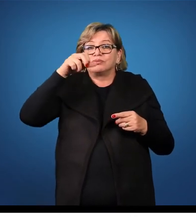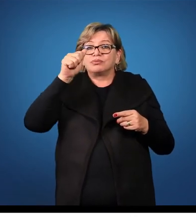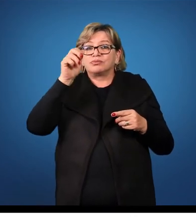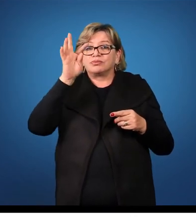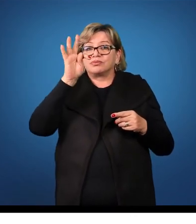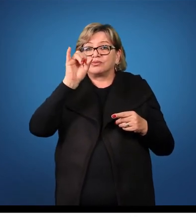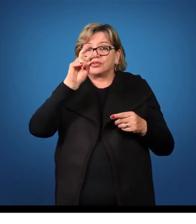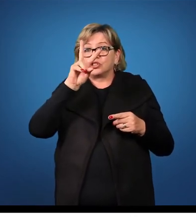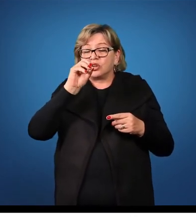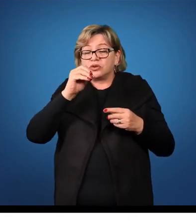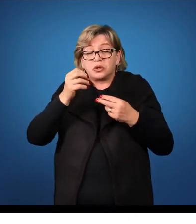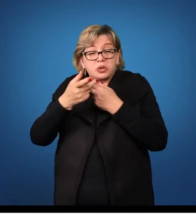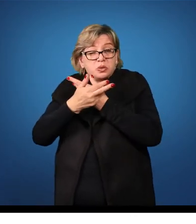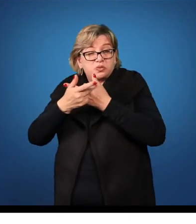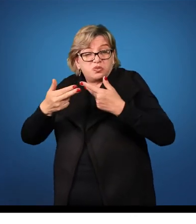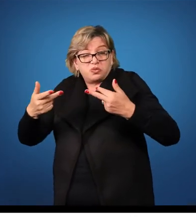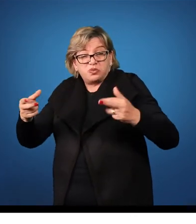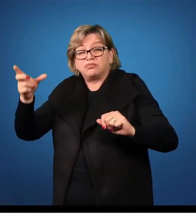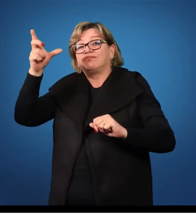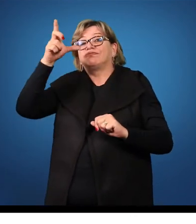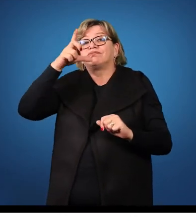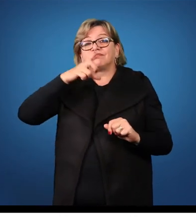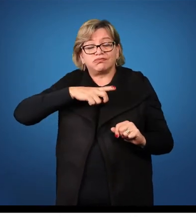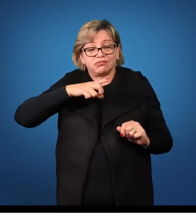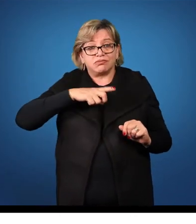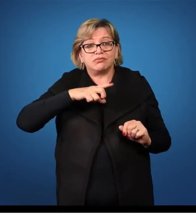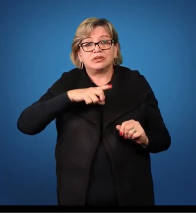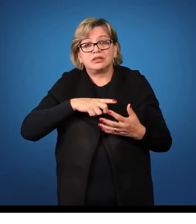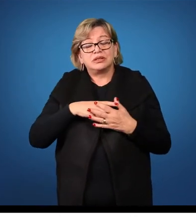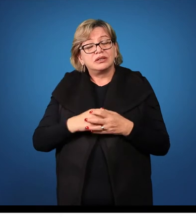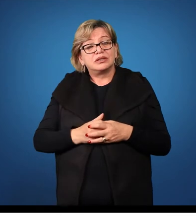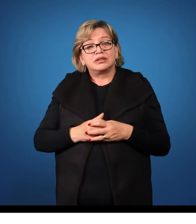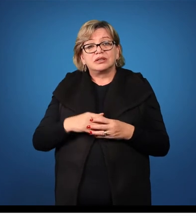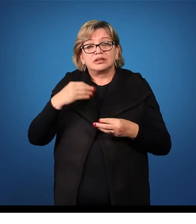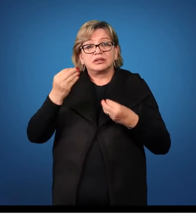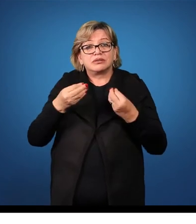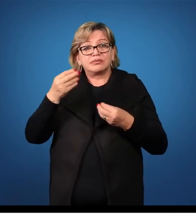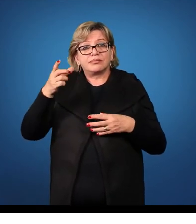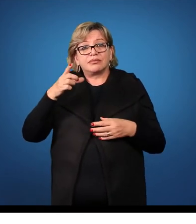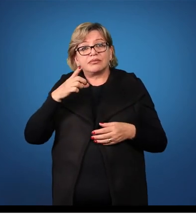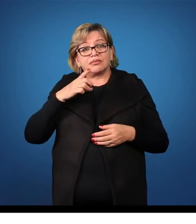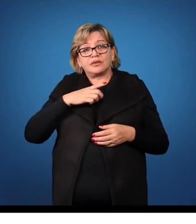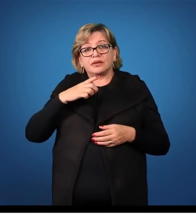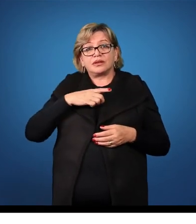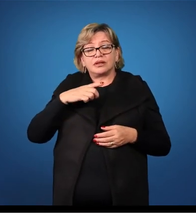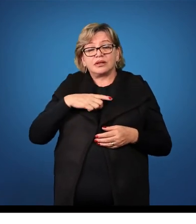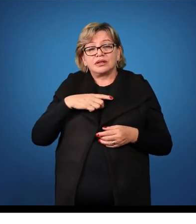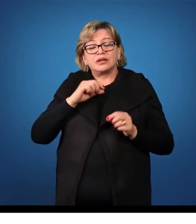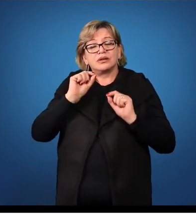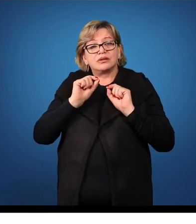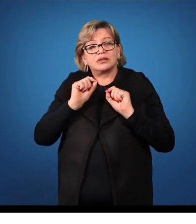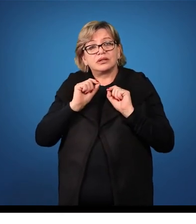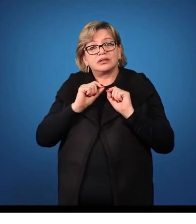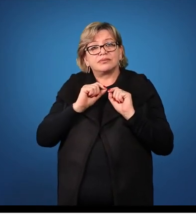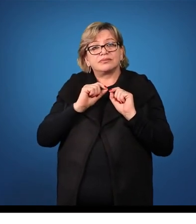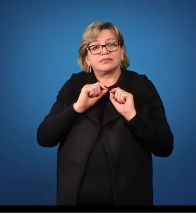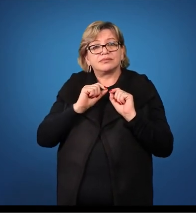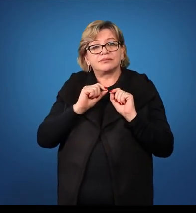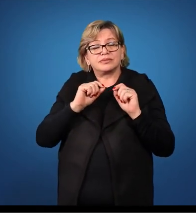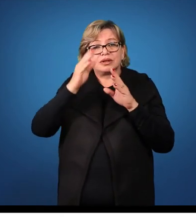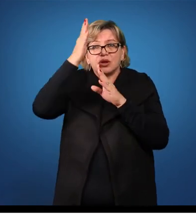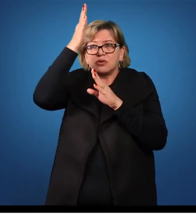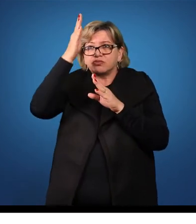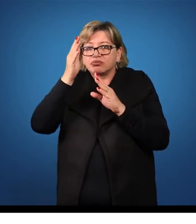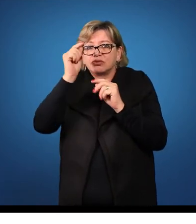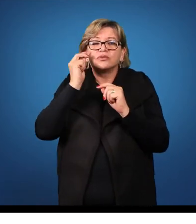são variadas as formas do nominativo. Então, eu teria aqui o radical das